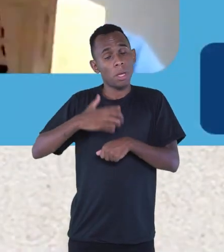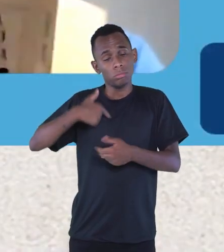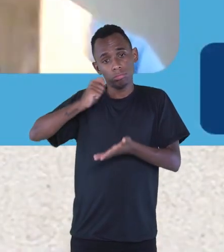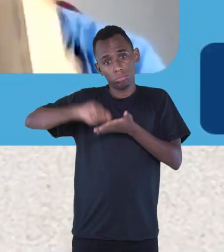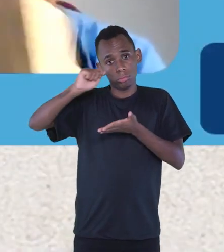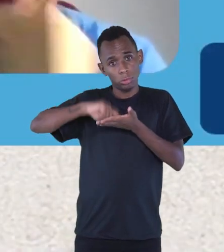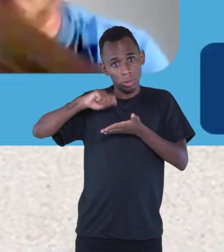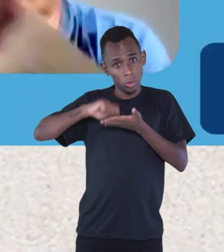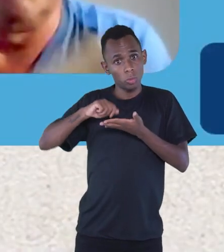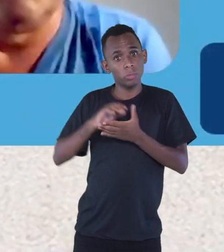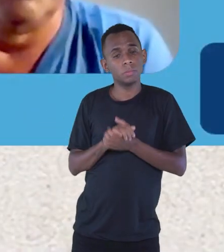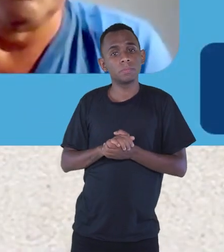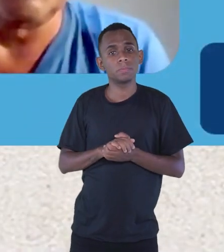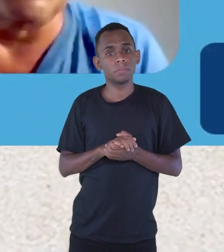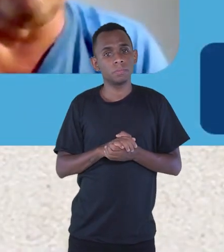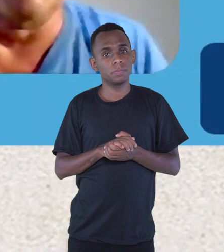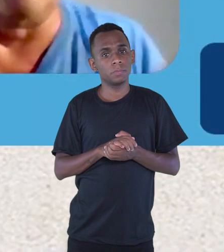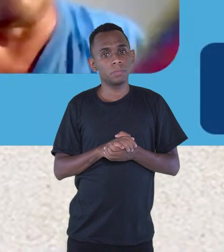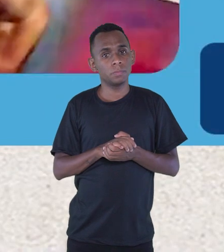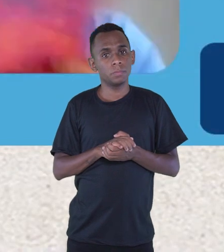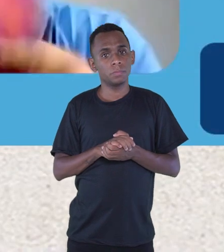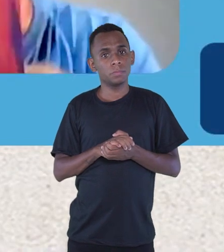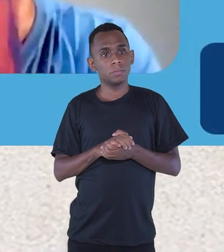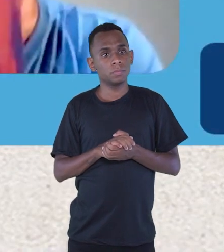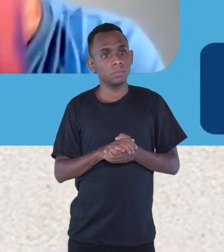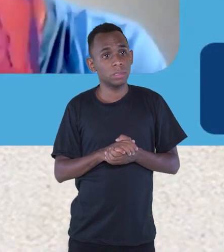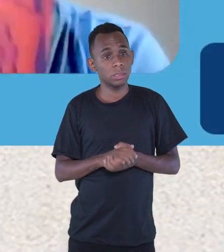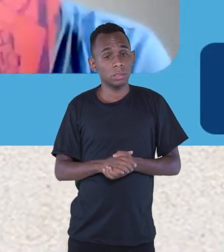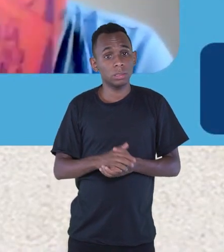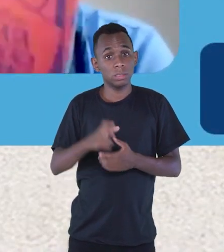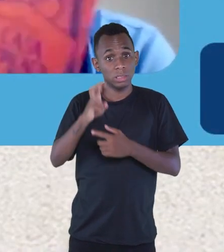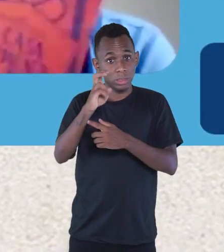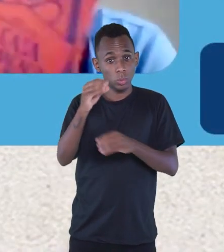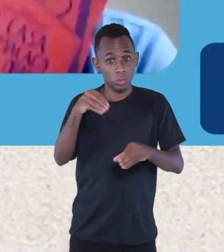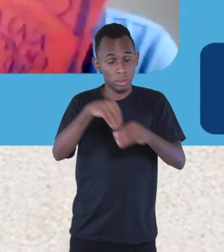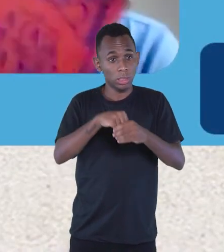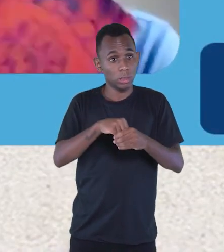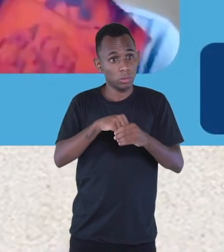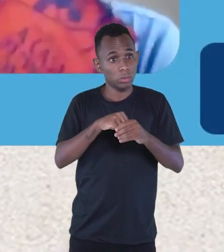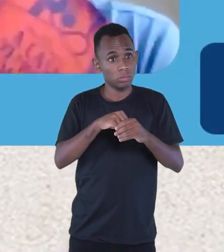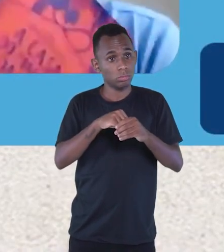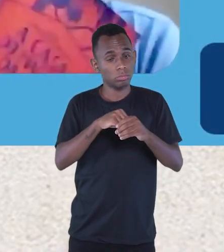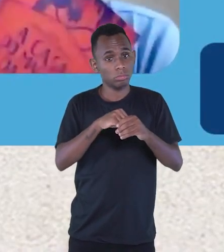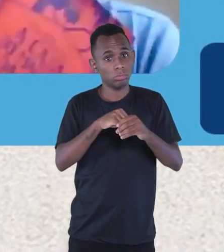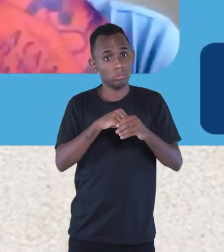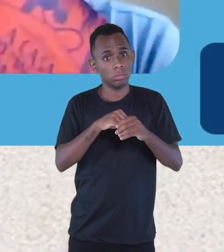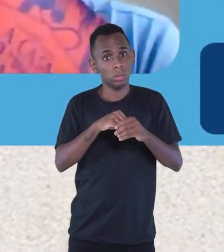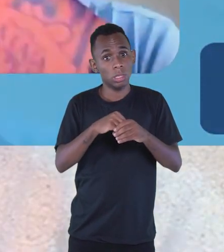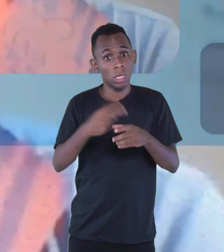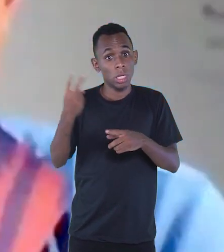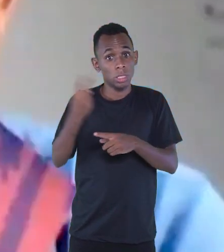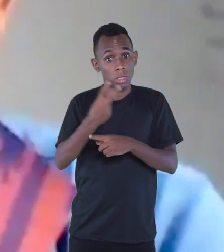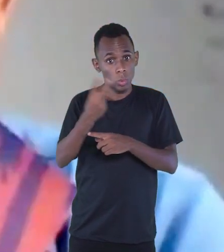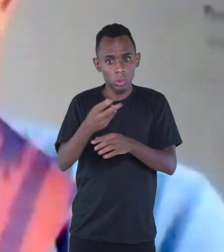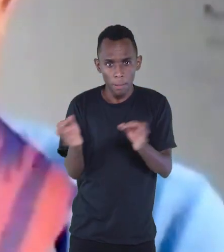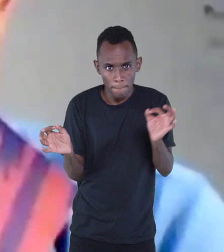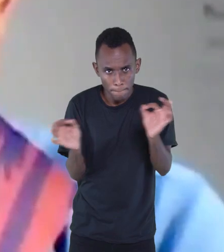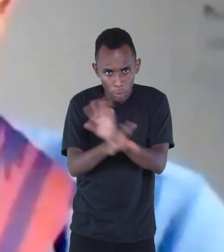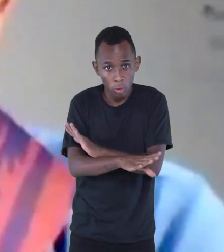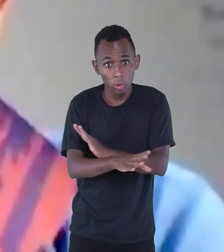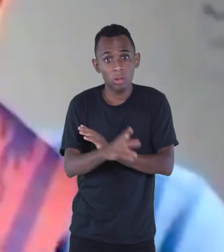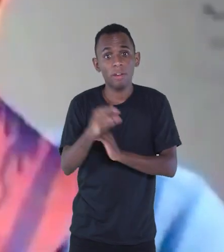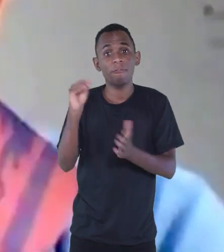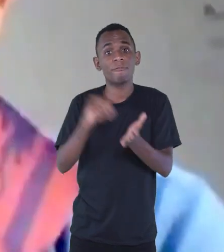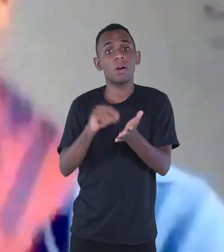dentro de uma caixinha tem cinco livretos. A segunda edição está prontinha, só falta ir para a